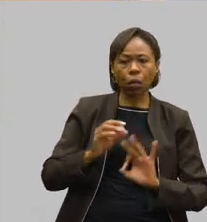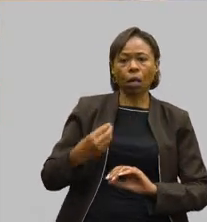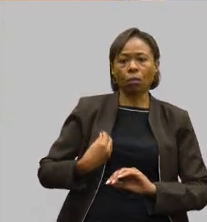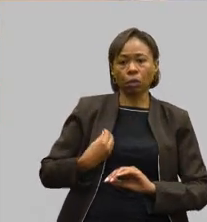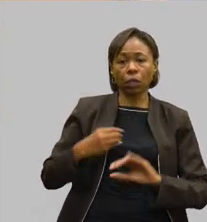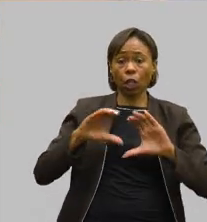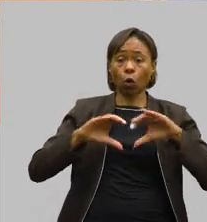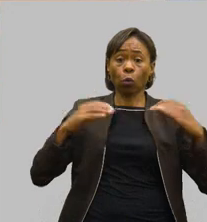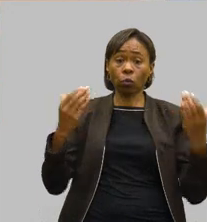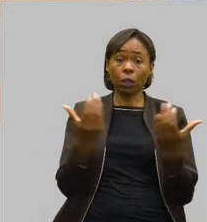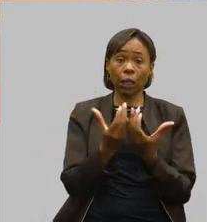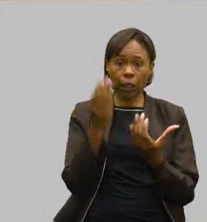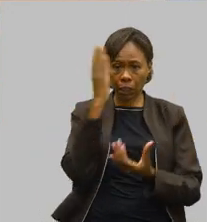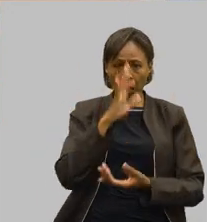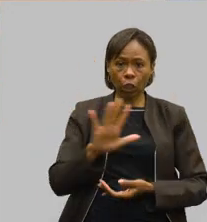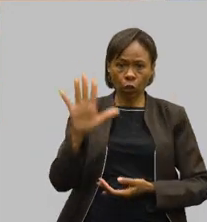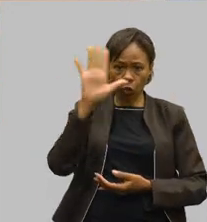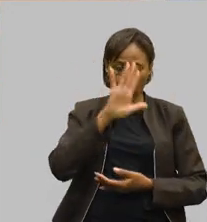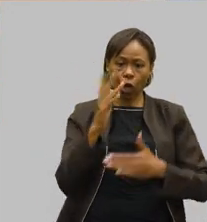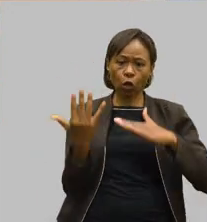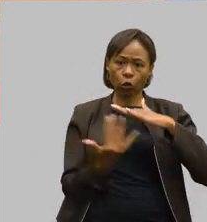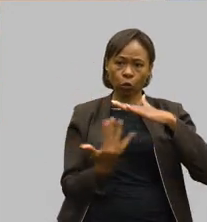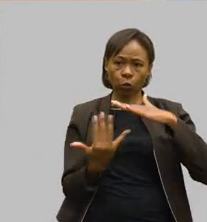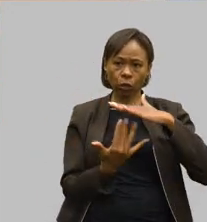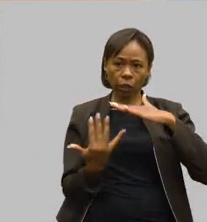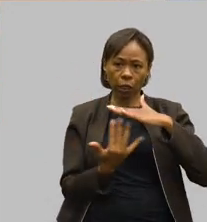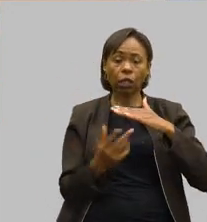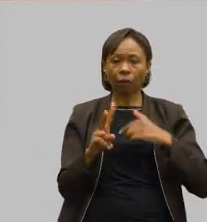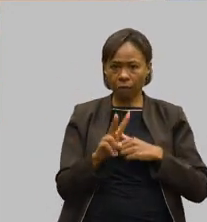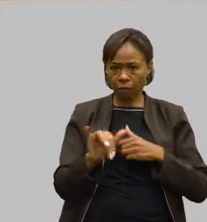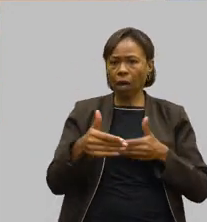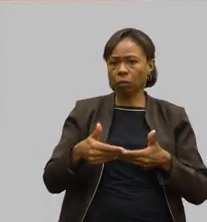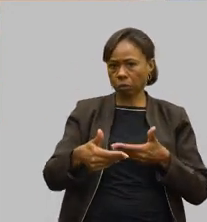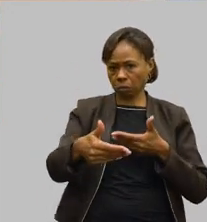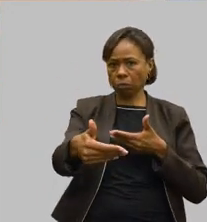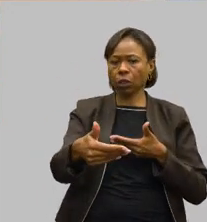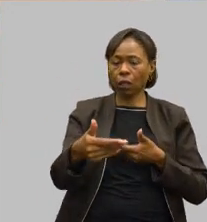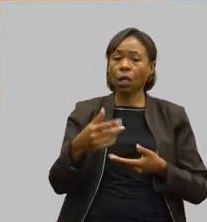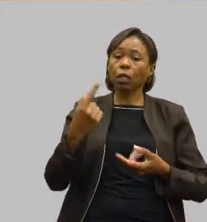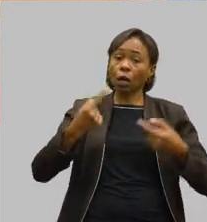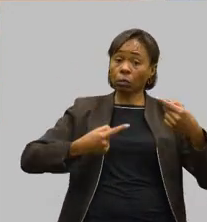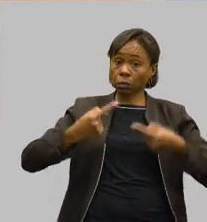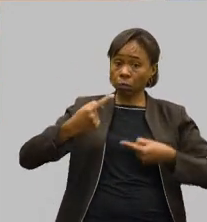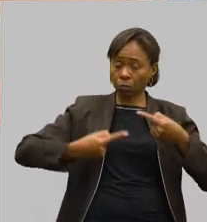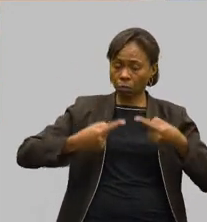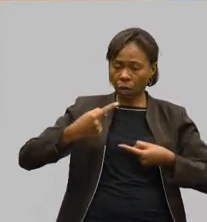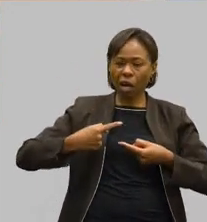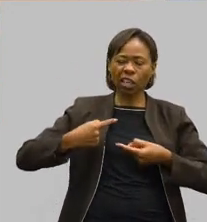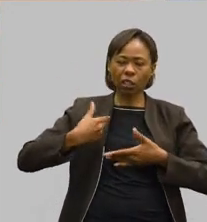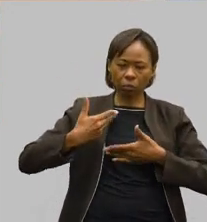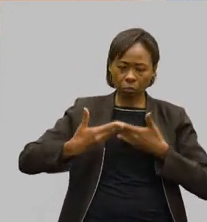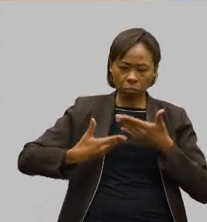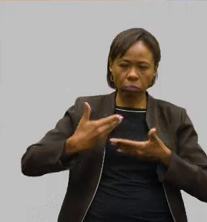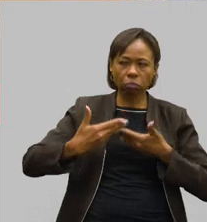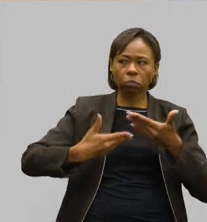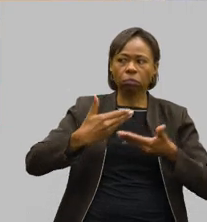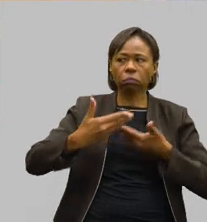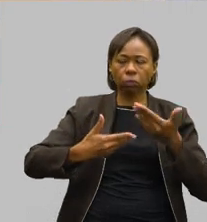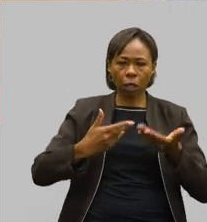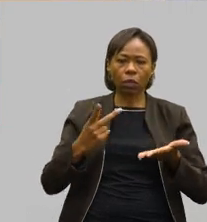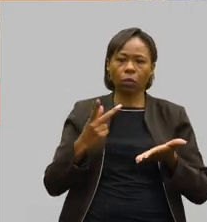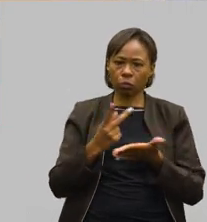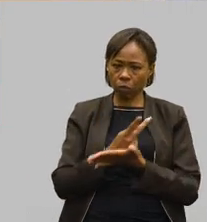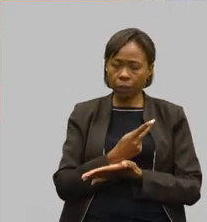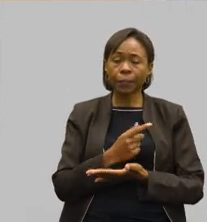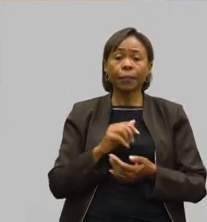Nacional do Imigrante. Então, ela vai acontecer. Então, os debates, os diálogos têm acontecido.